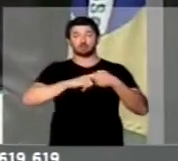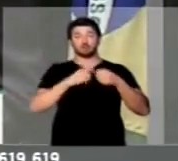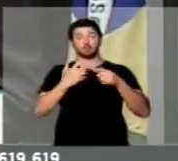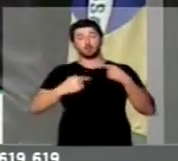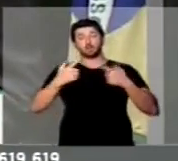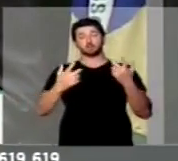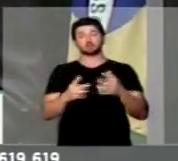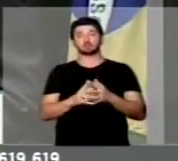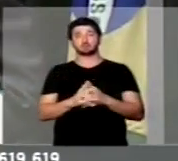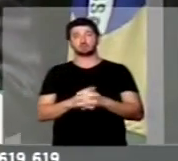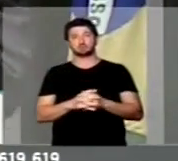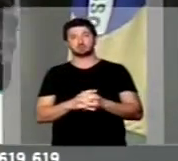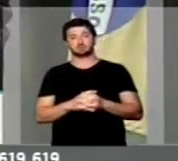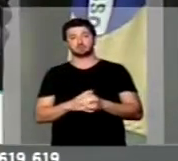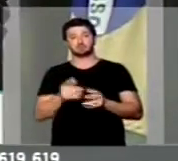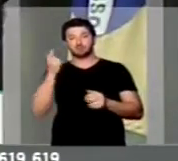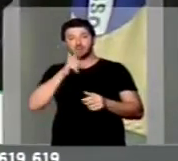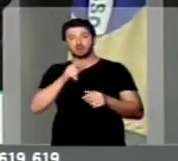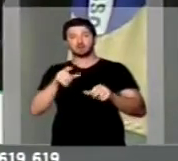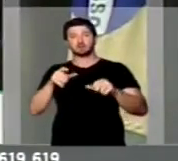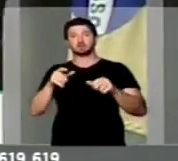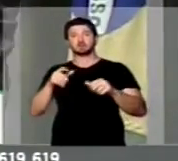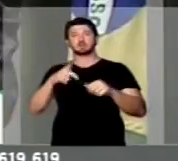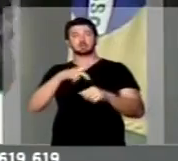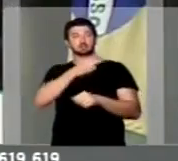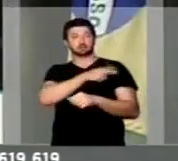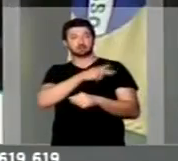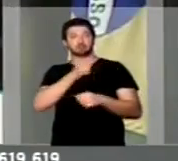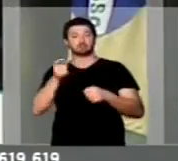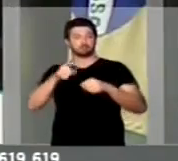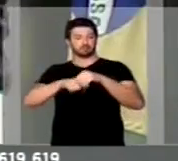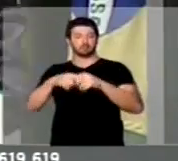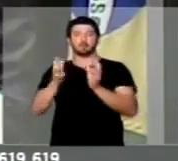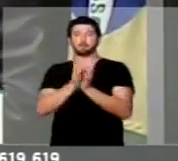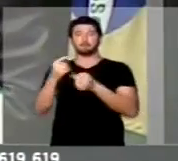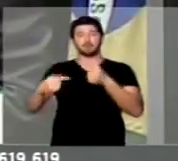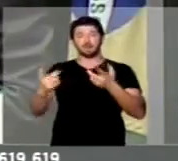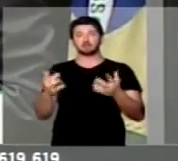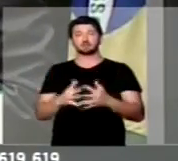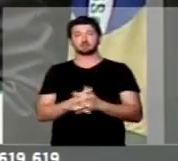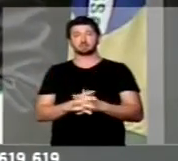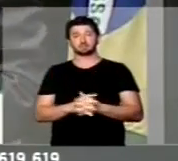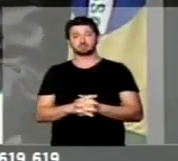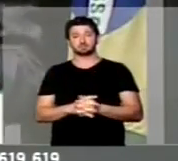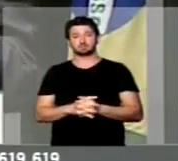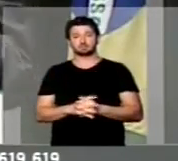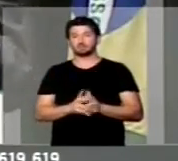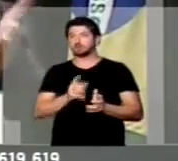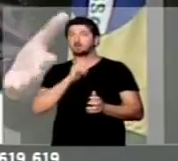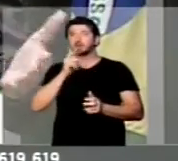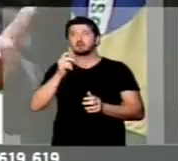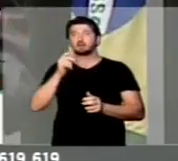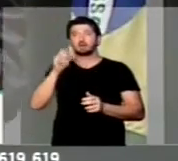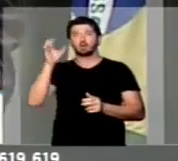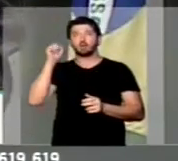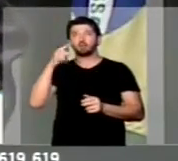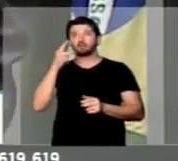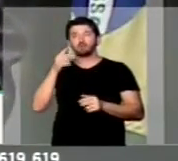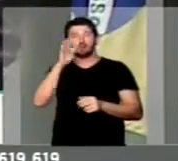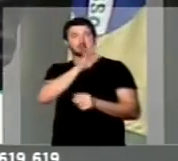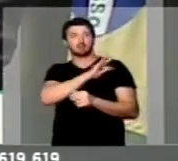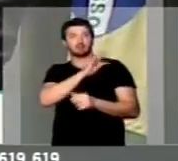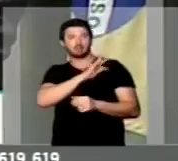político. Para ter um cargo de chefia, tinha que ser filiado a um partido tal. Ninguém ouvia mais os